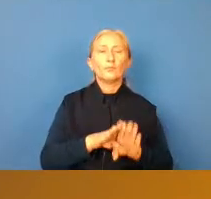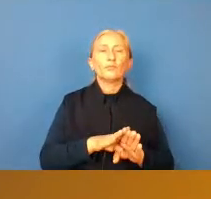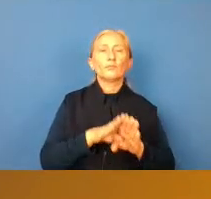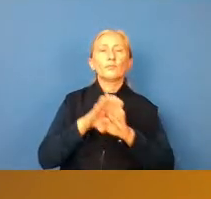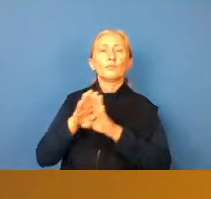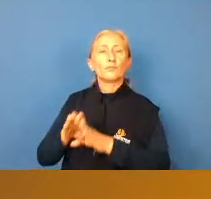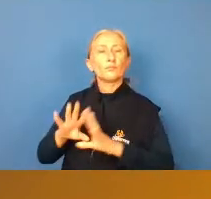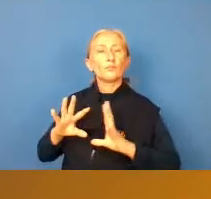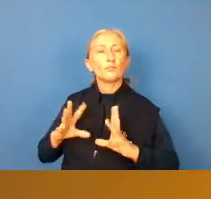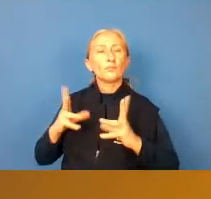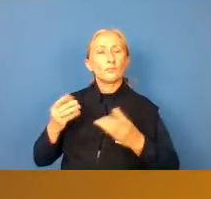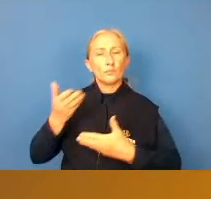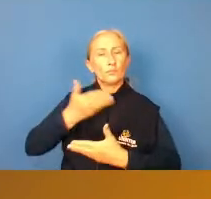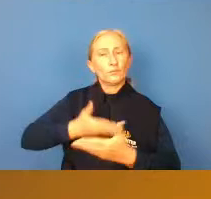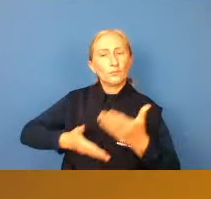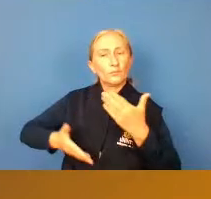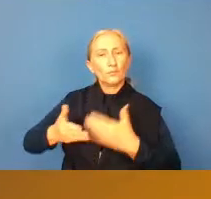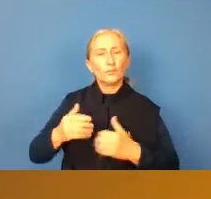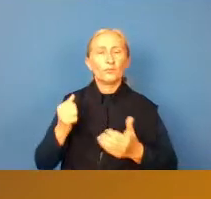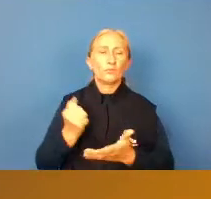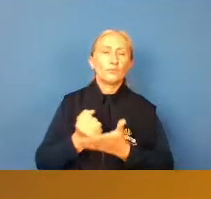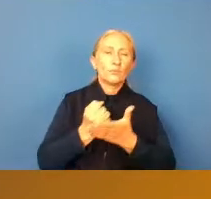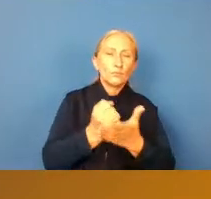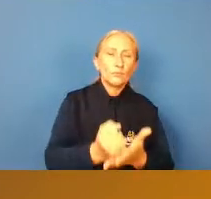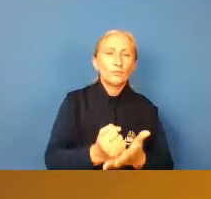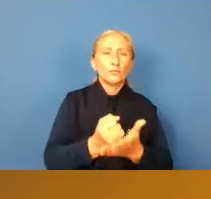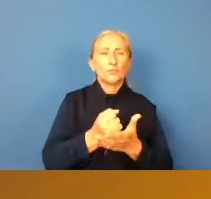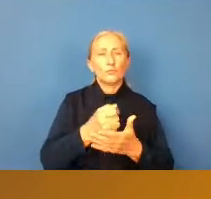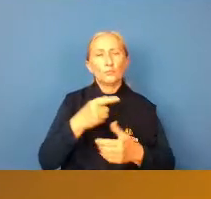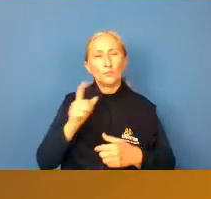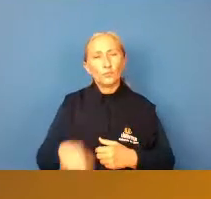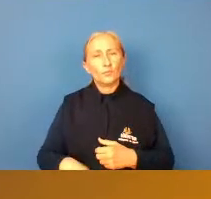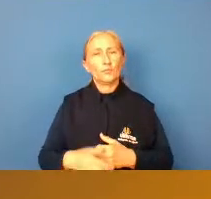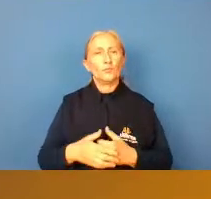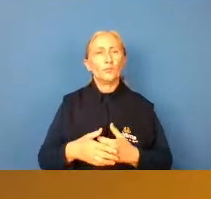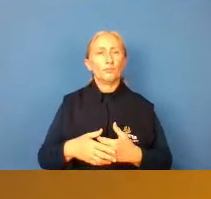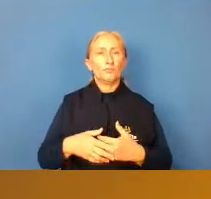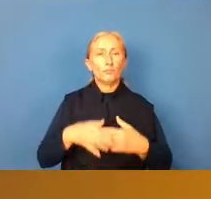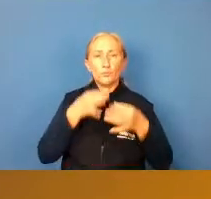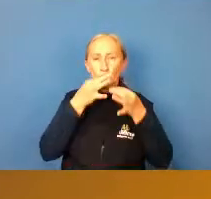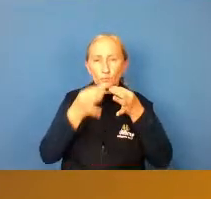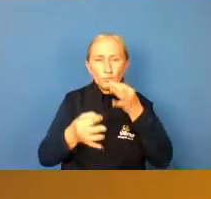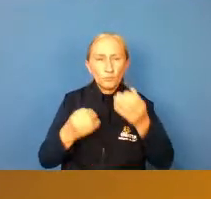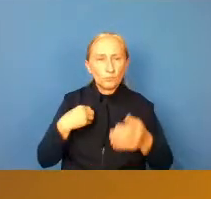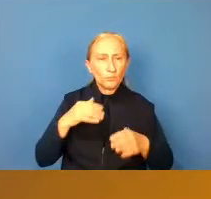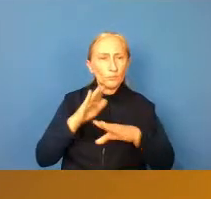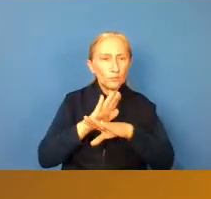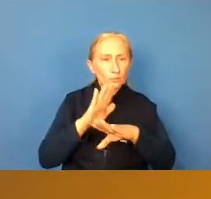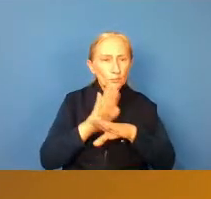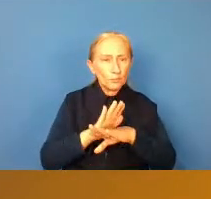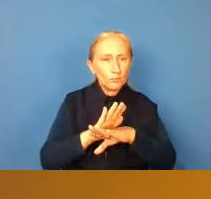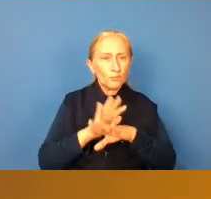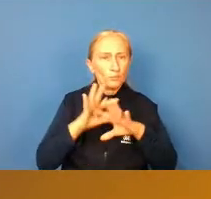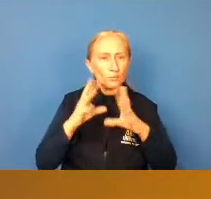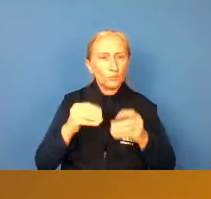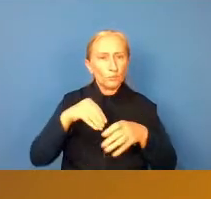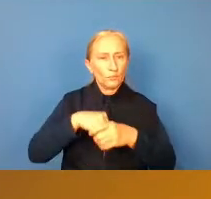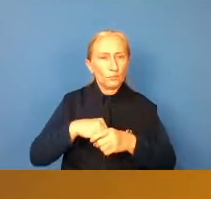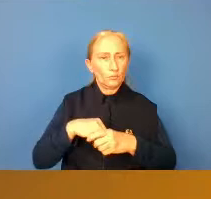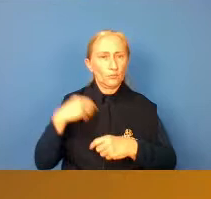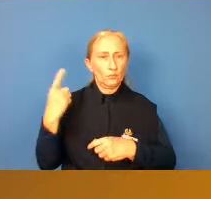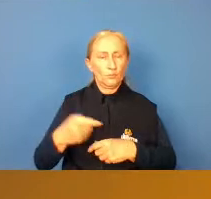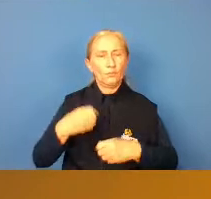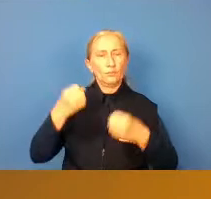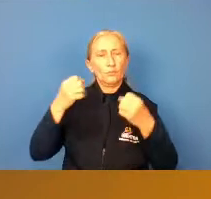todos que participaram colaboraram deram as suas contribuições aqui conosco